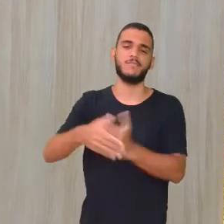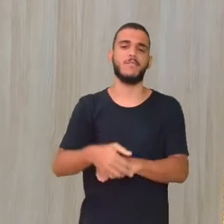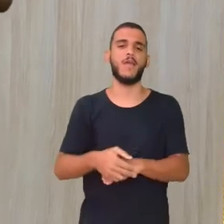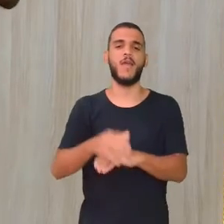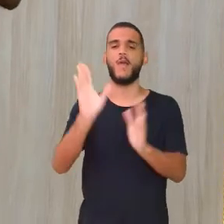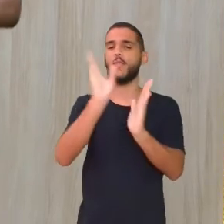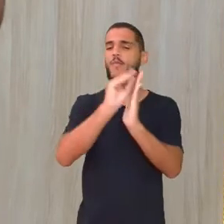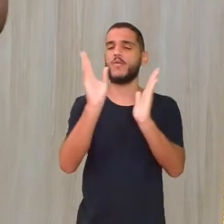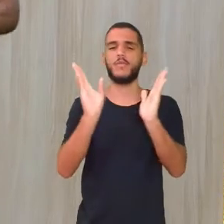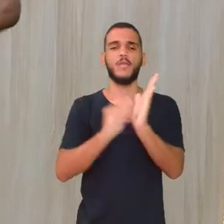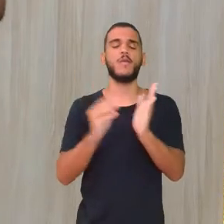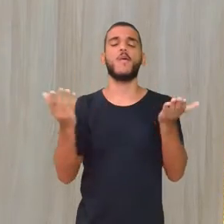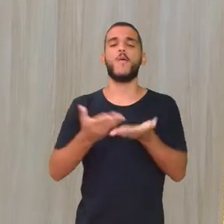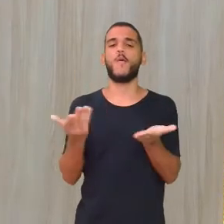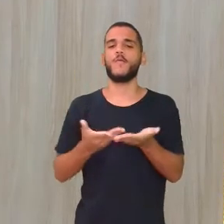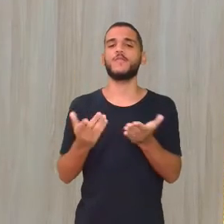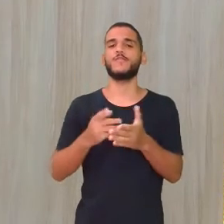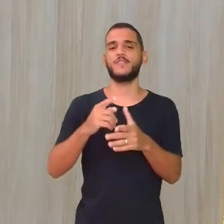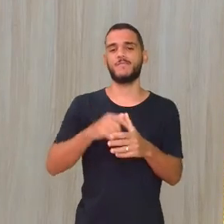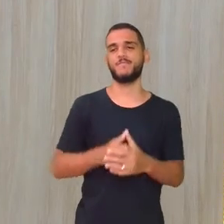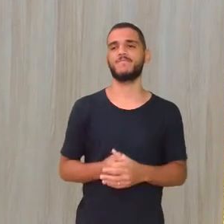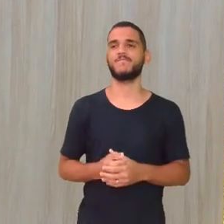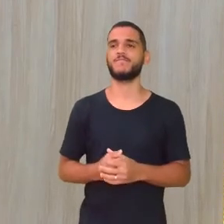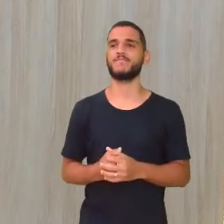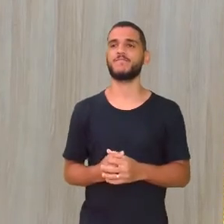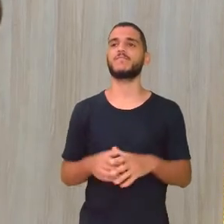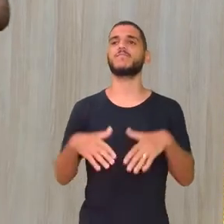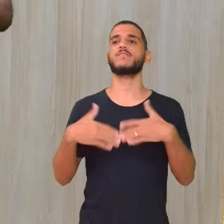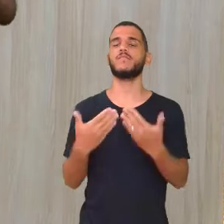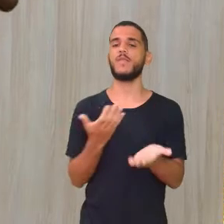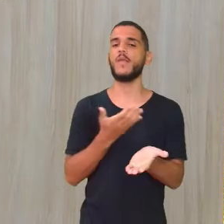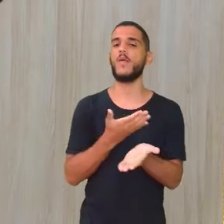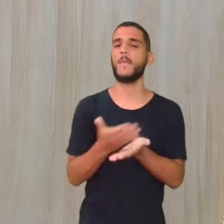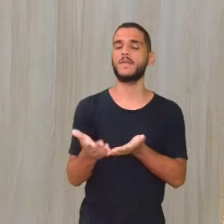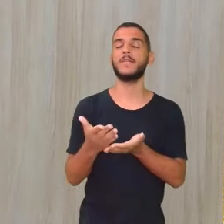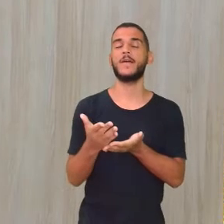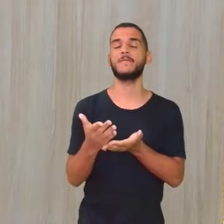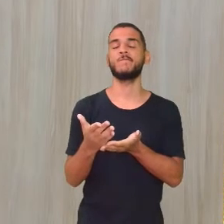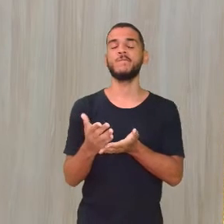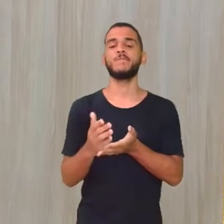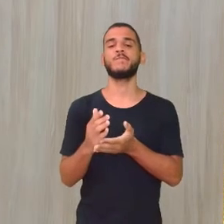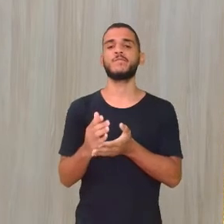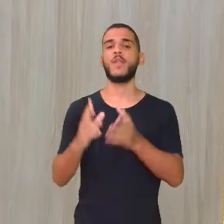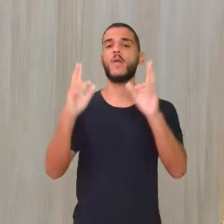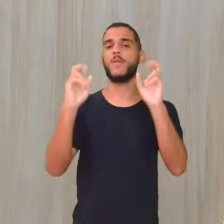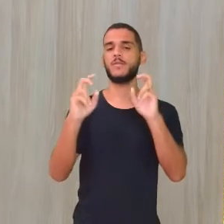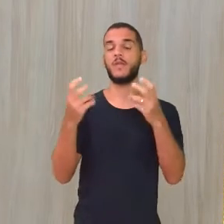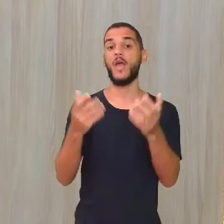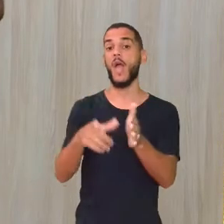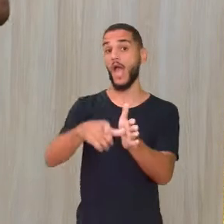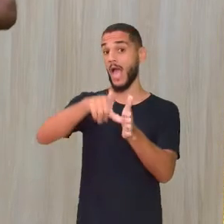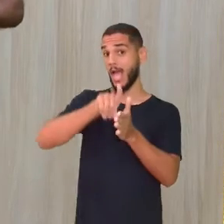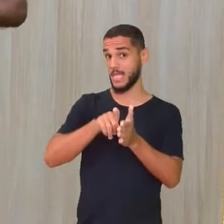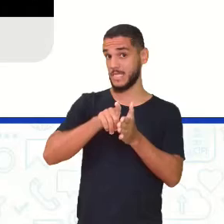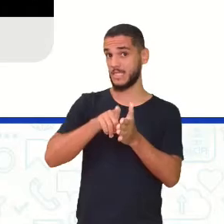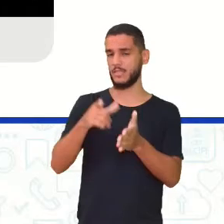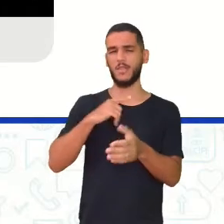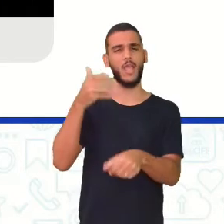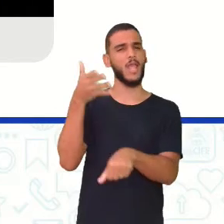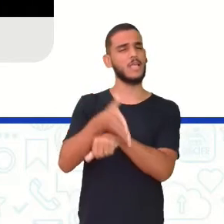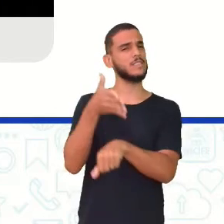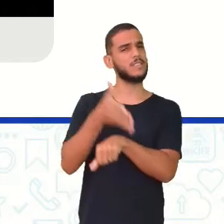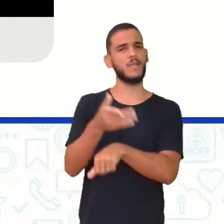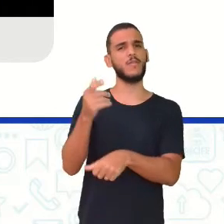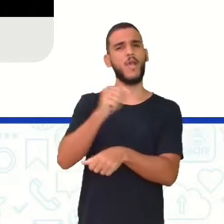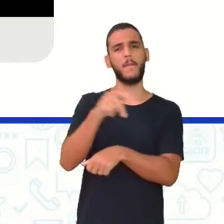conteúdo hoje de estatística Ó, então vamos começar esse assunto Antes disso, você não tem acesso aí ao aplicativo não?